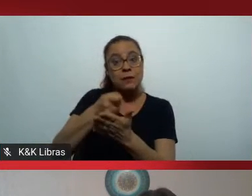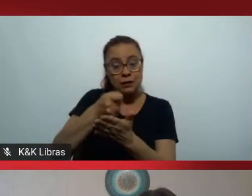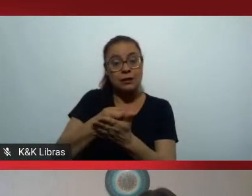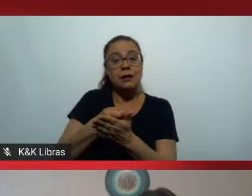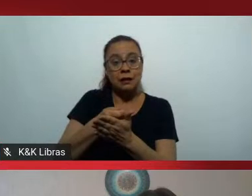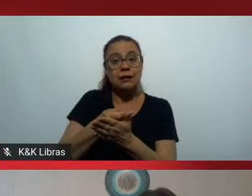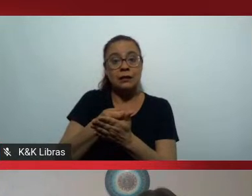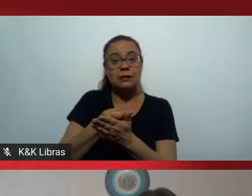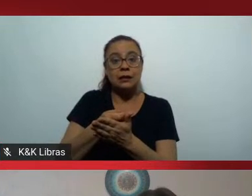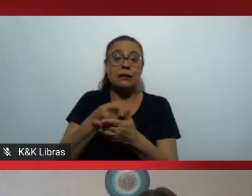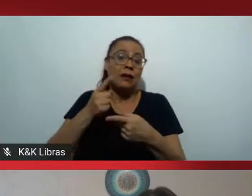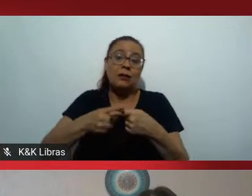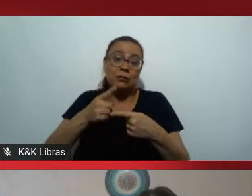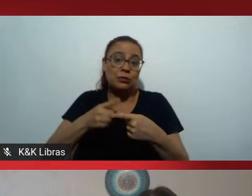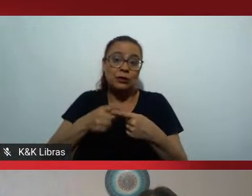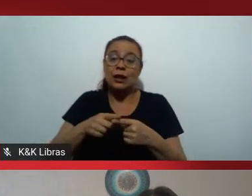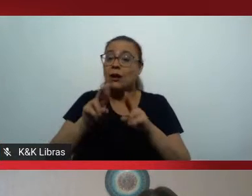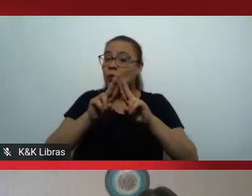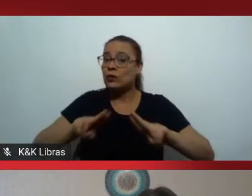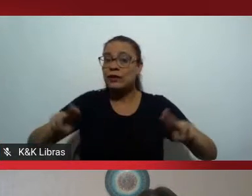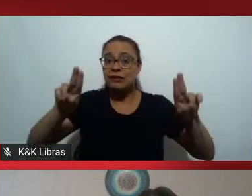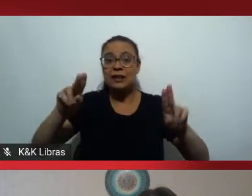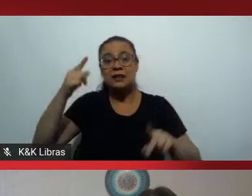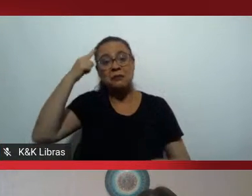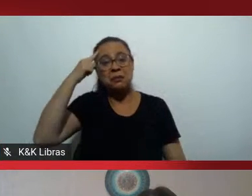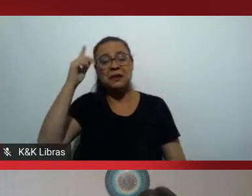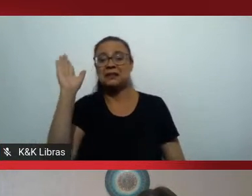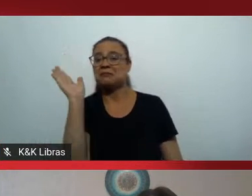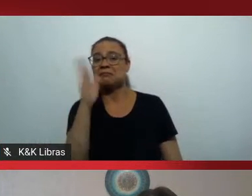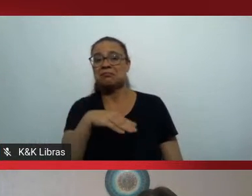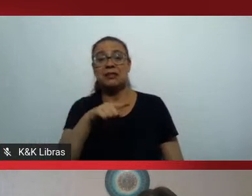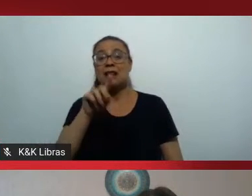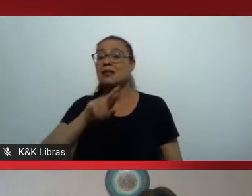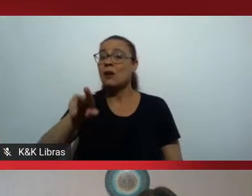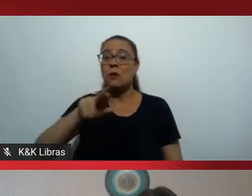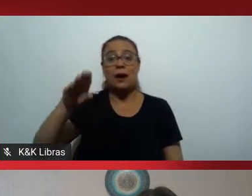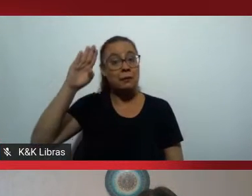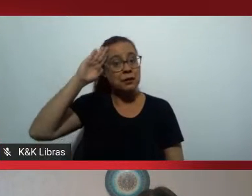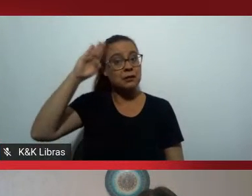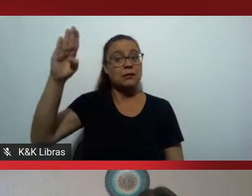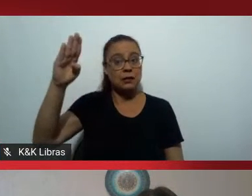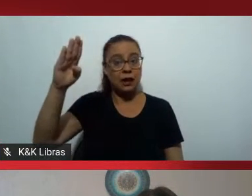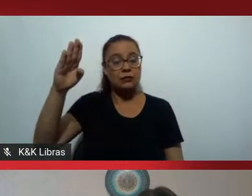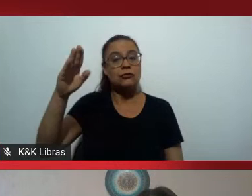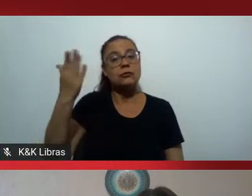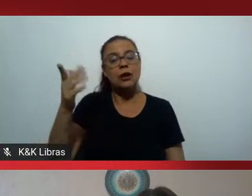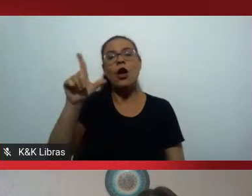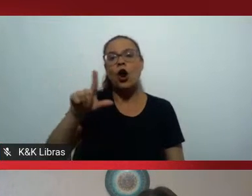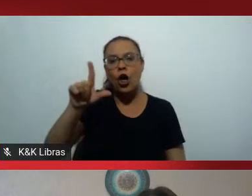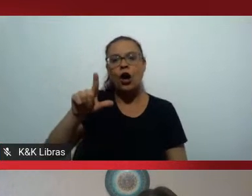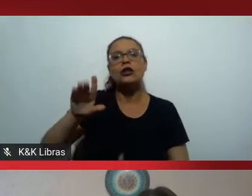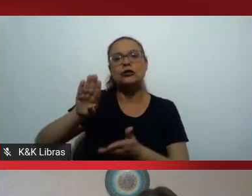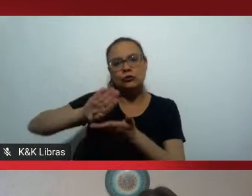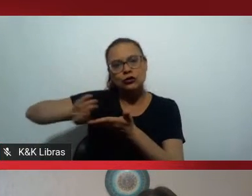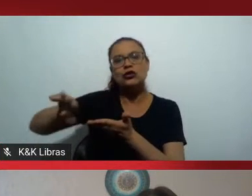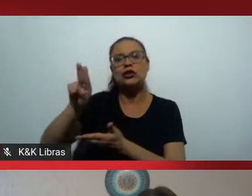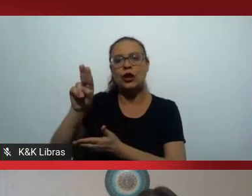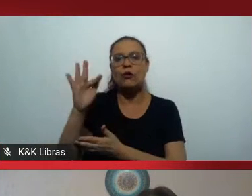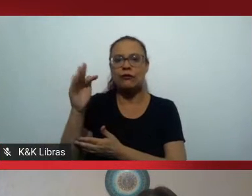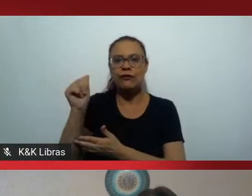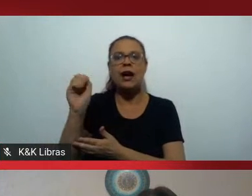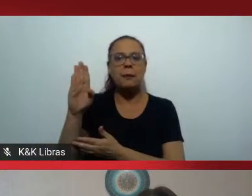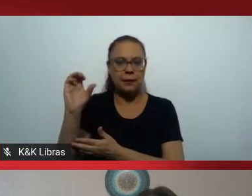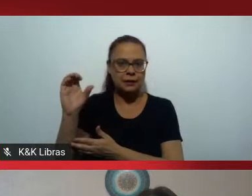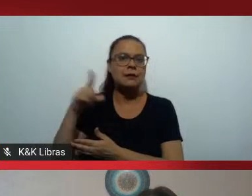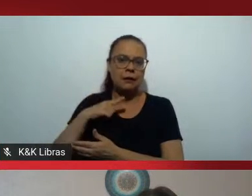não tratam isso como uma prioridade, exceto, como exemplo, a própria Federal da ABC, nós temos um cenário que é desfavorável para que o negro